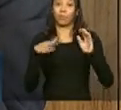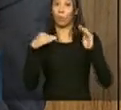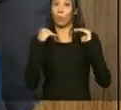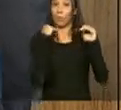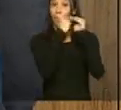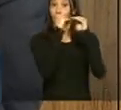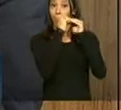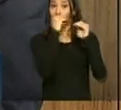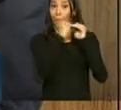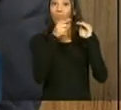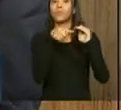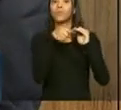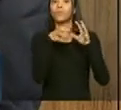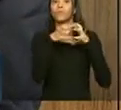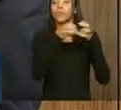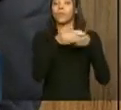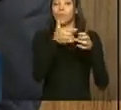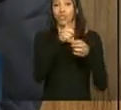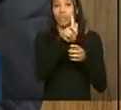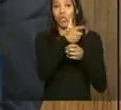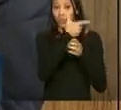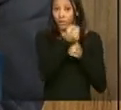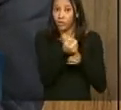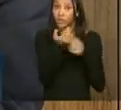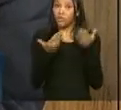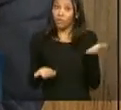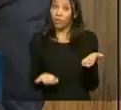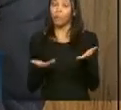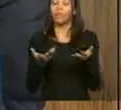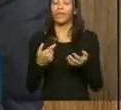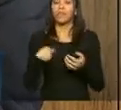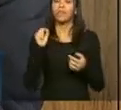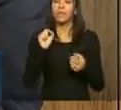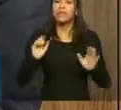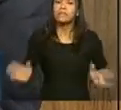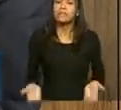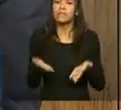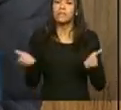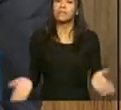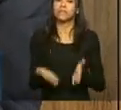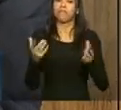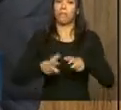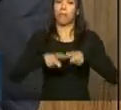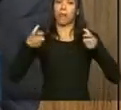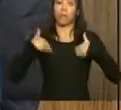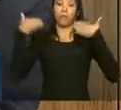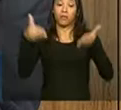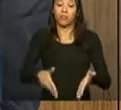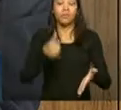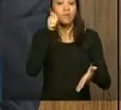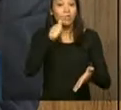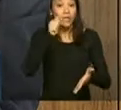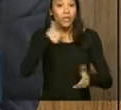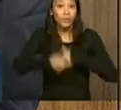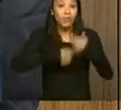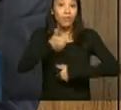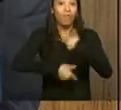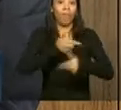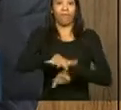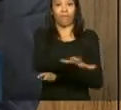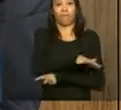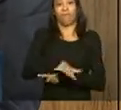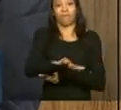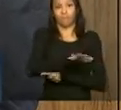todos os países de reduzir essa diferença. Portanto, basicamente, ou seja, incentivar uma maior participação das mulheres no mercado de trabalho.